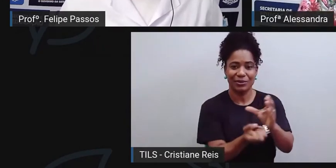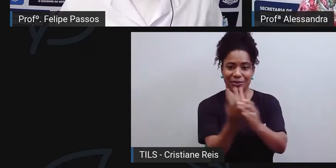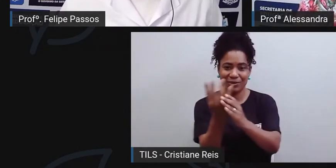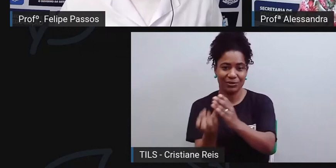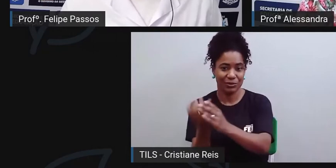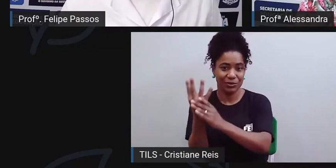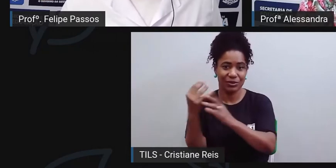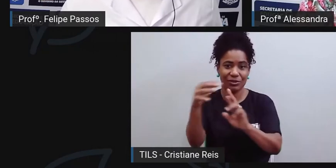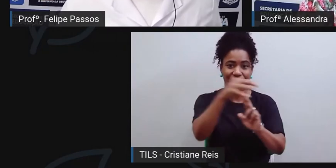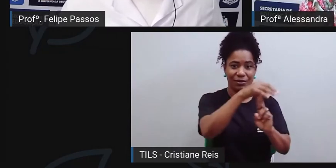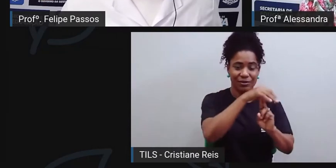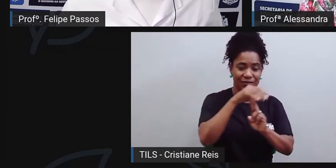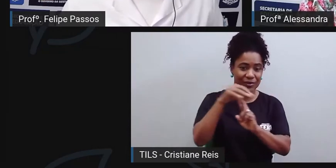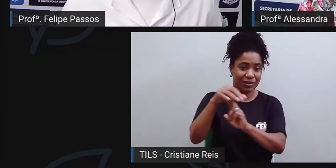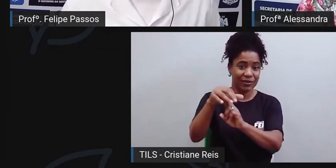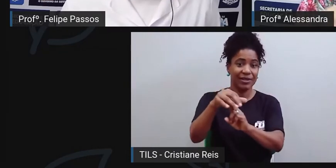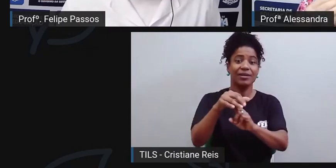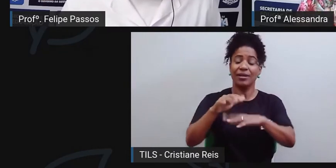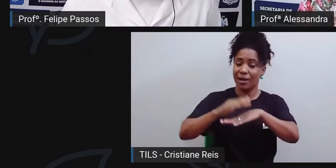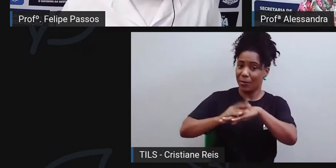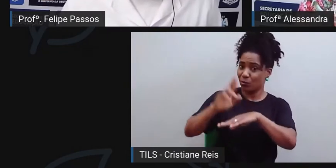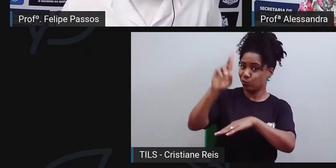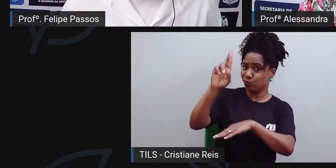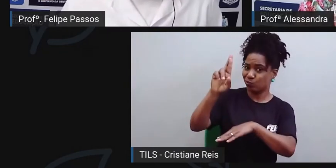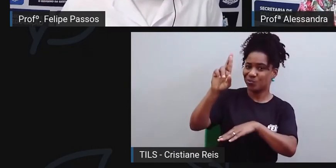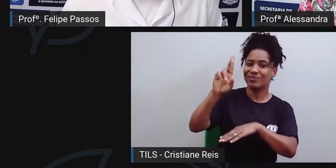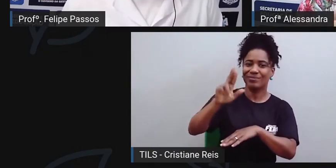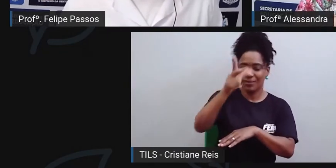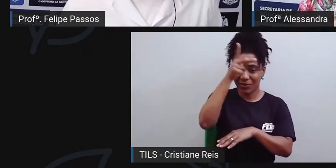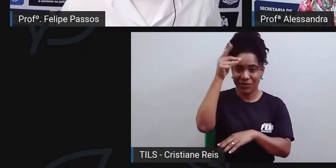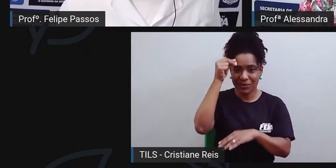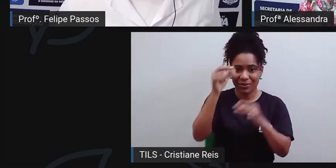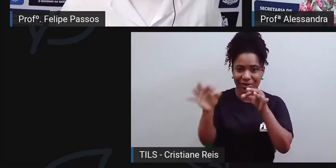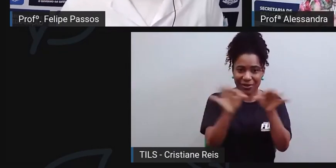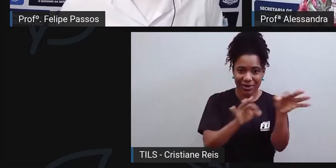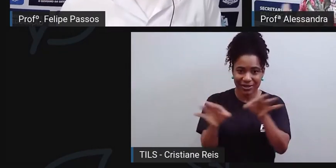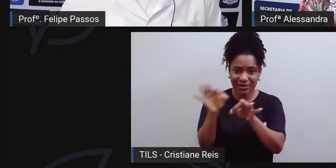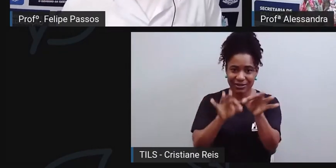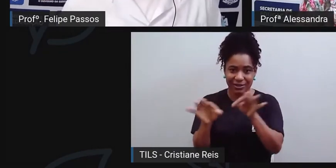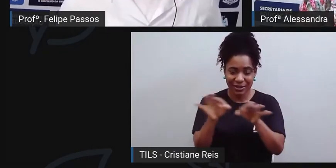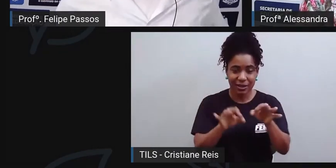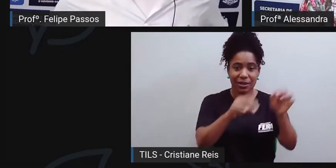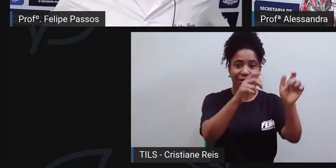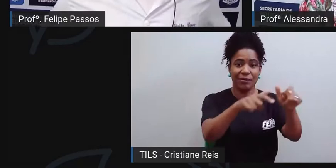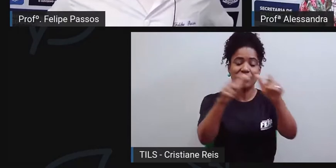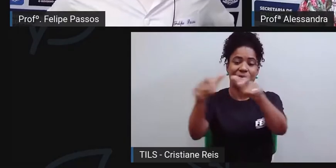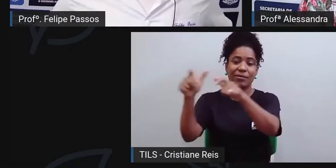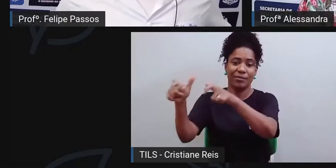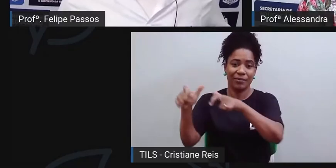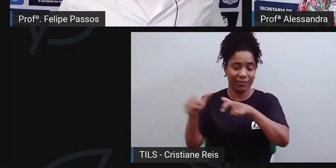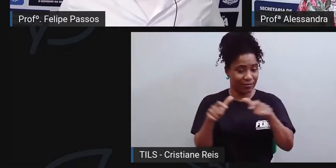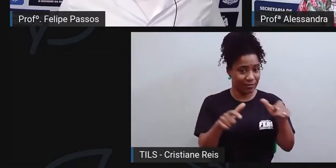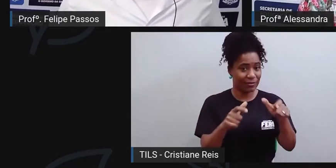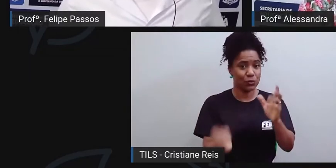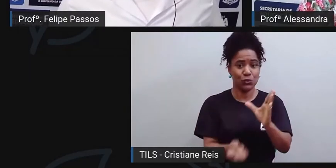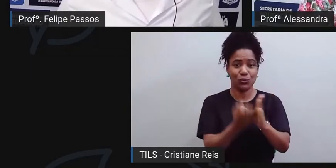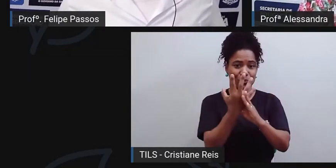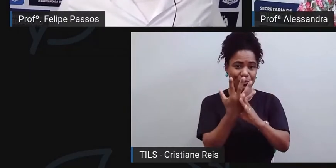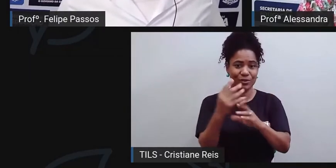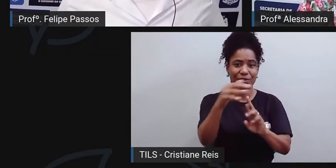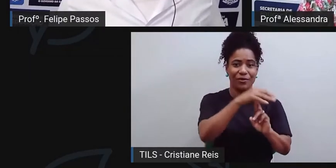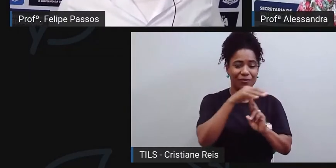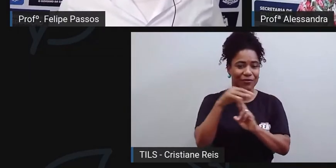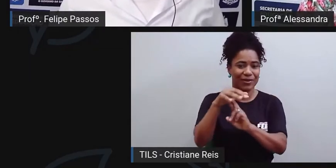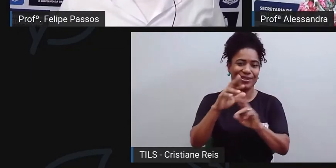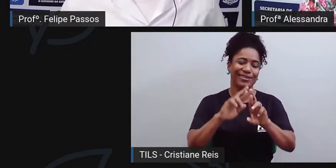inclusive incentivadas pela prefeitura, em outros bairros aqui da